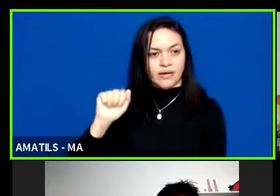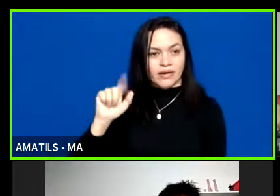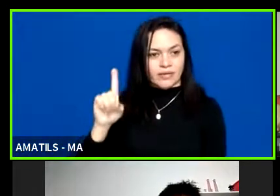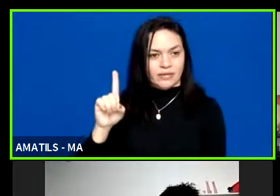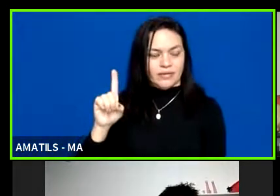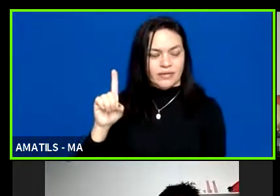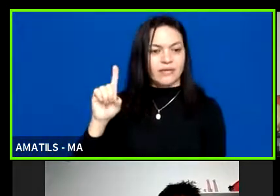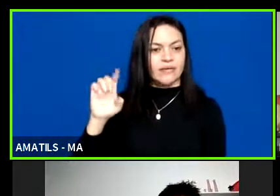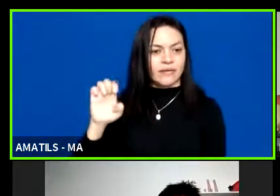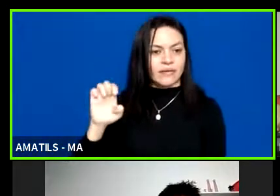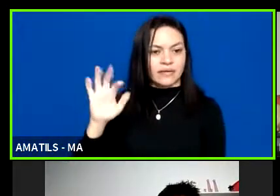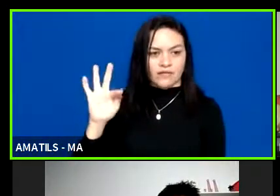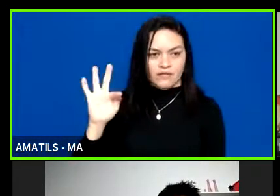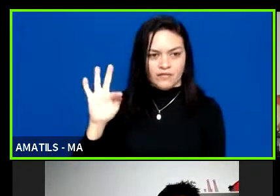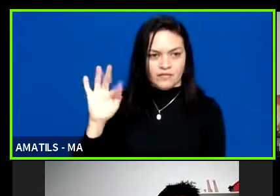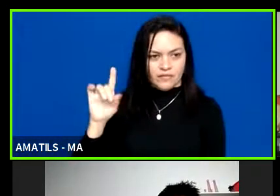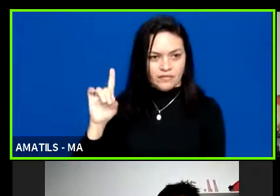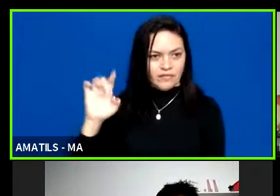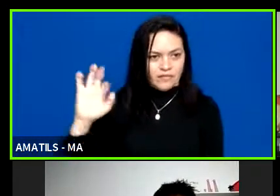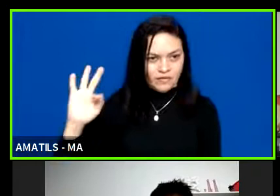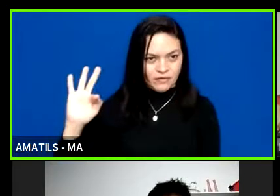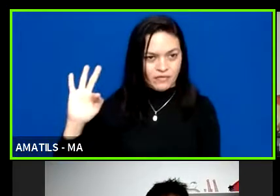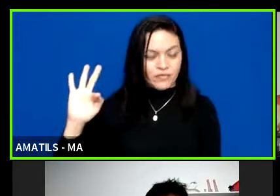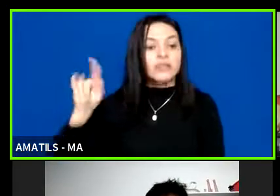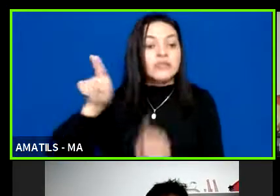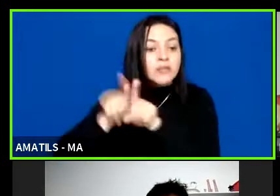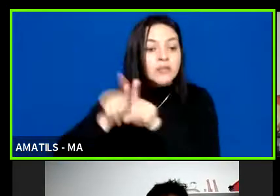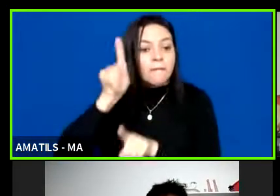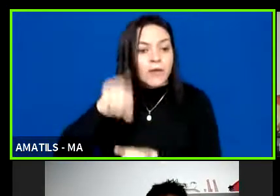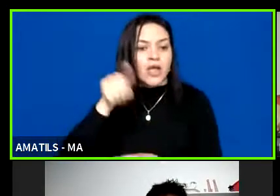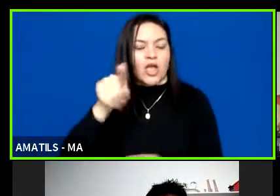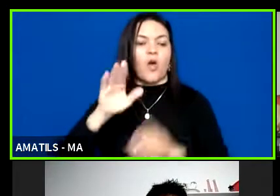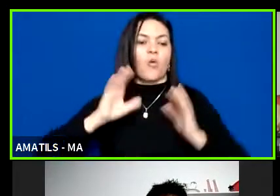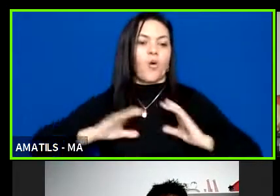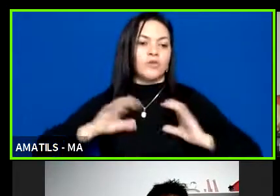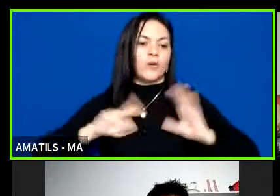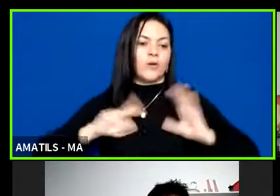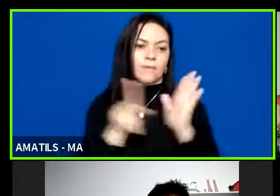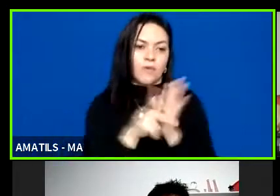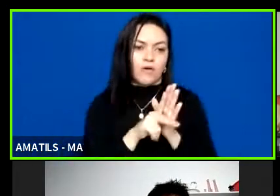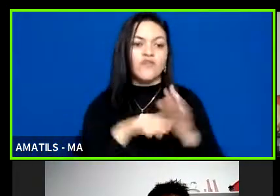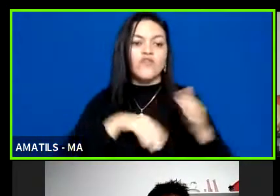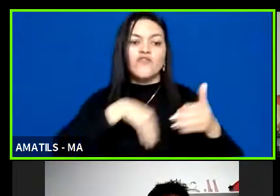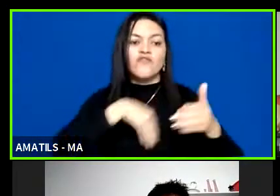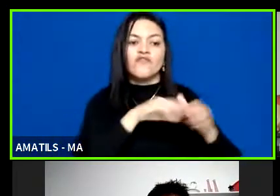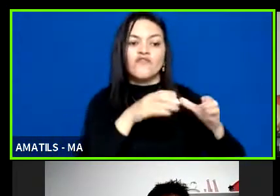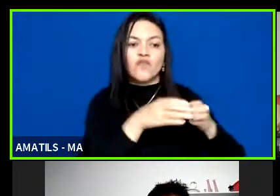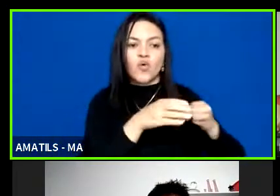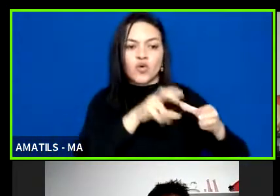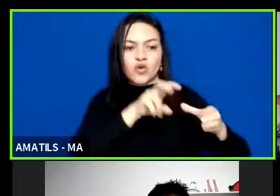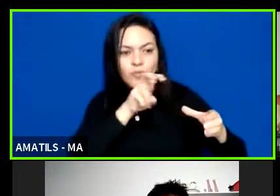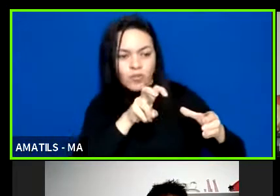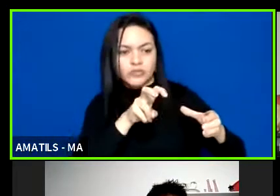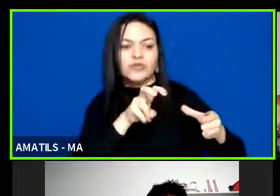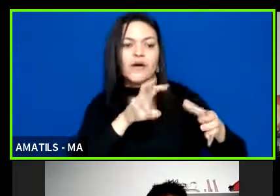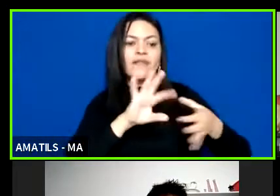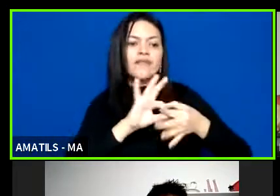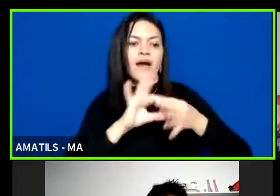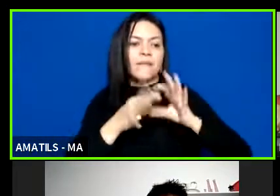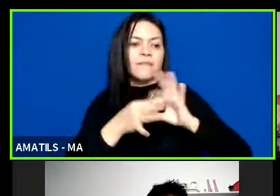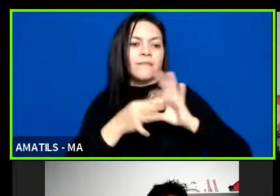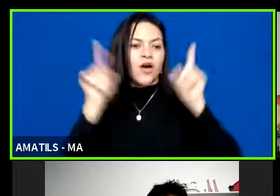ADFDF, né? Coordenador de futebol 5 para o Comitê Paralímpico Brasileiro nas Paralímpiadas Escolares,